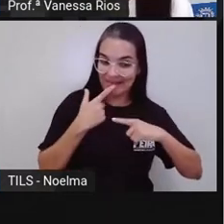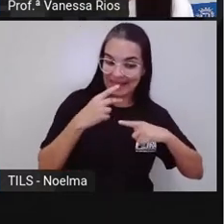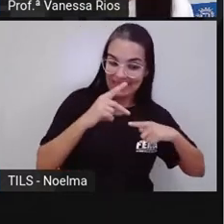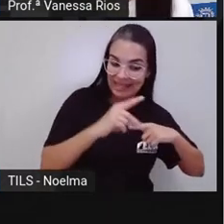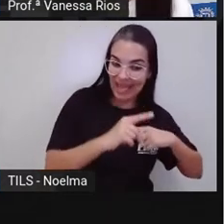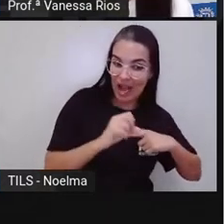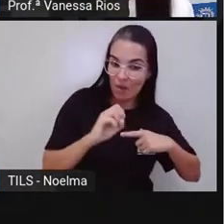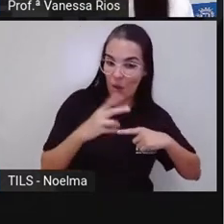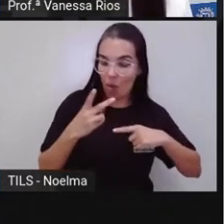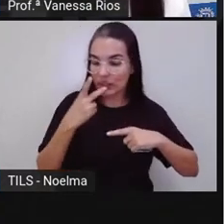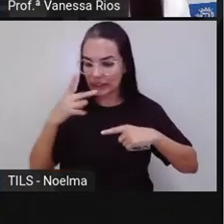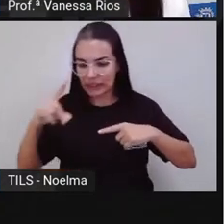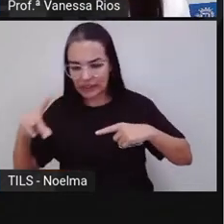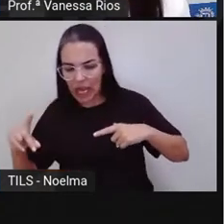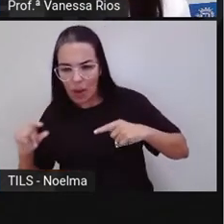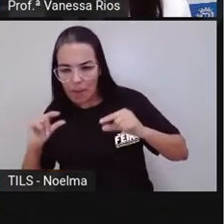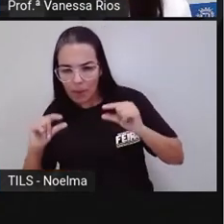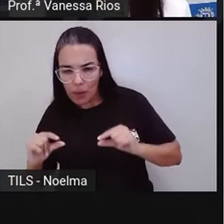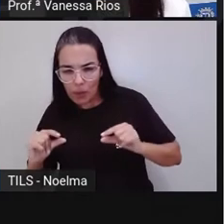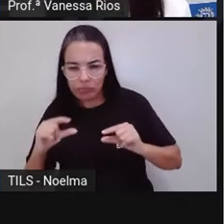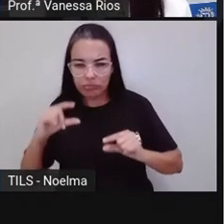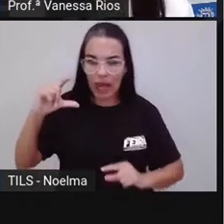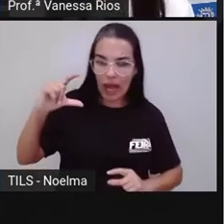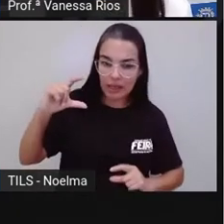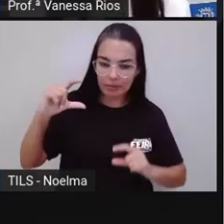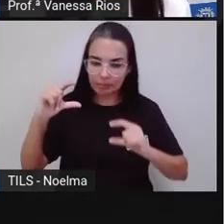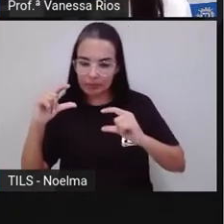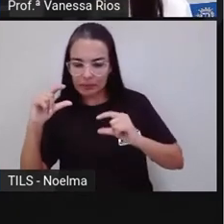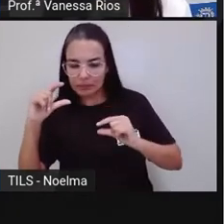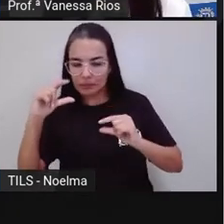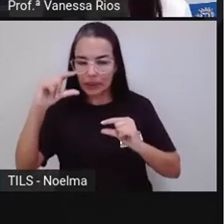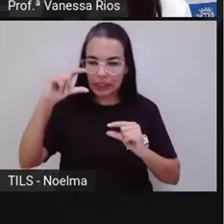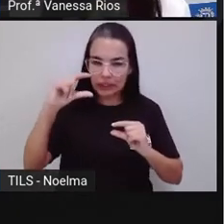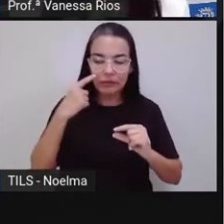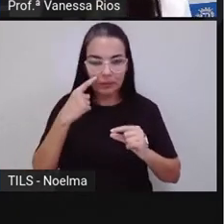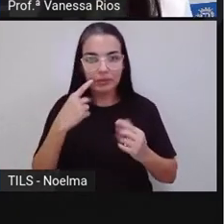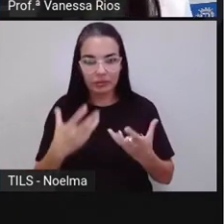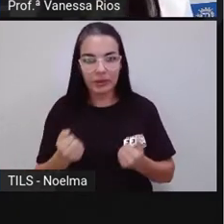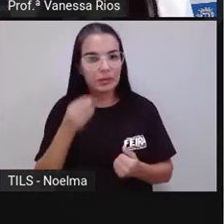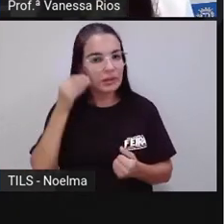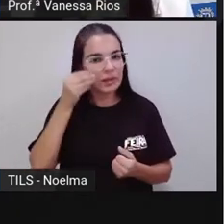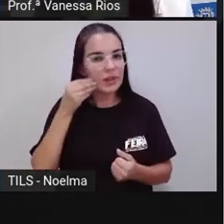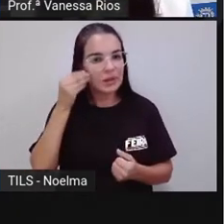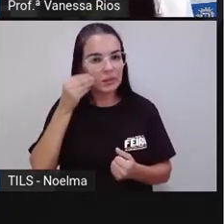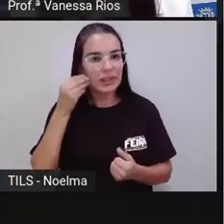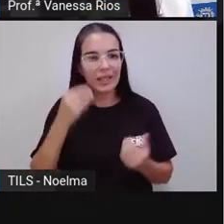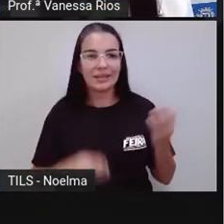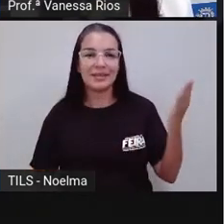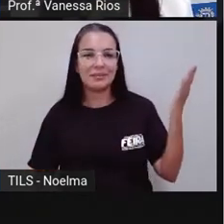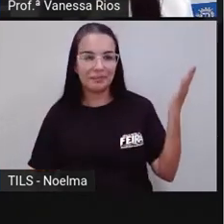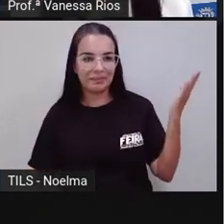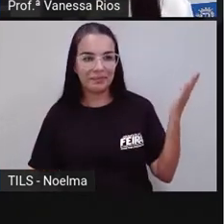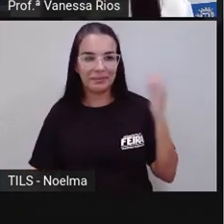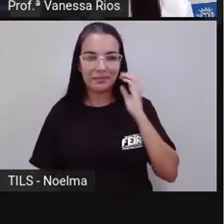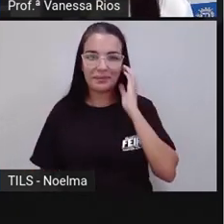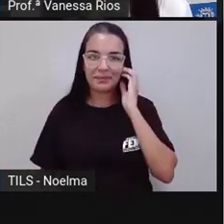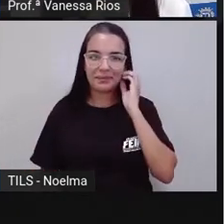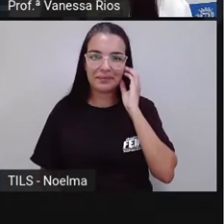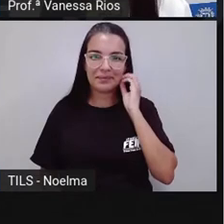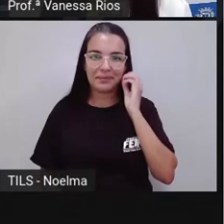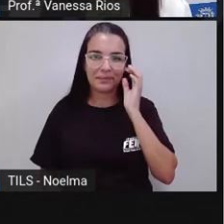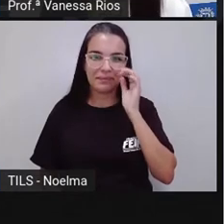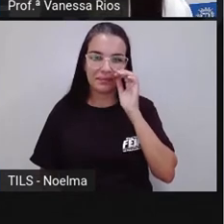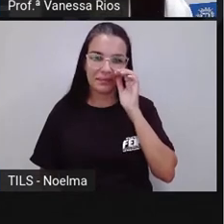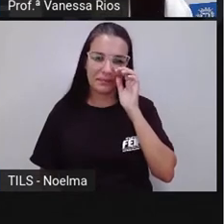menos sal, ele afunda ou ele o Vamos lá então observar, não é? Como é que o ovo